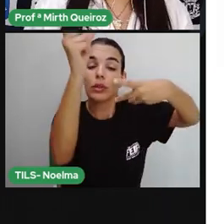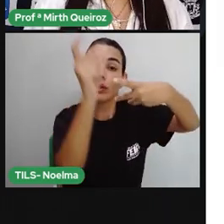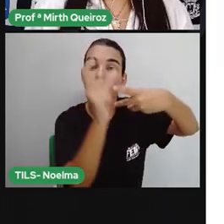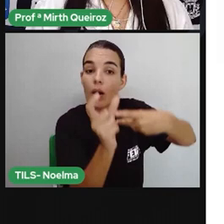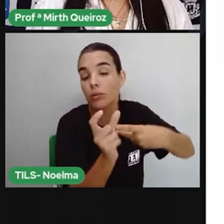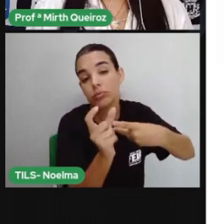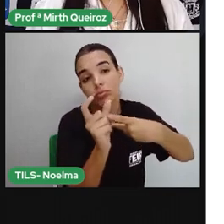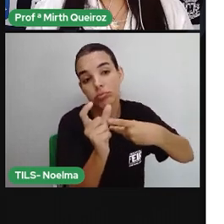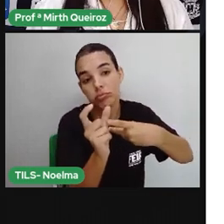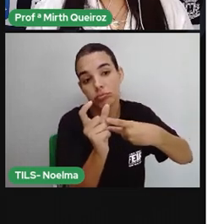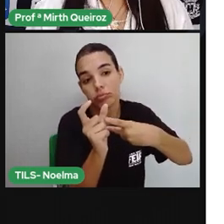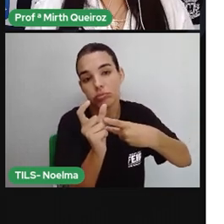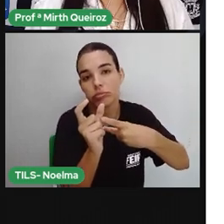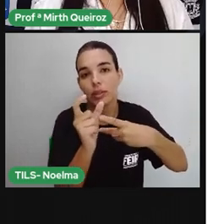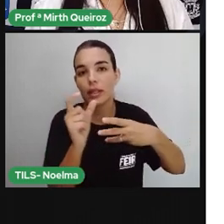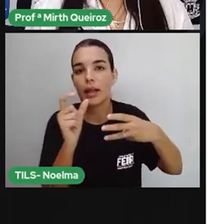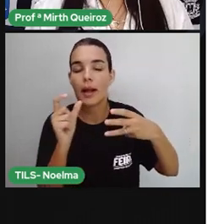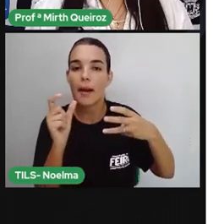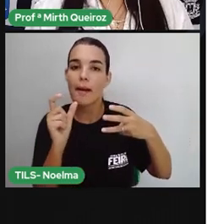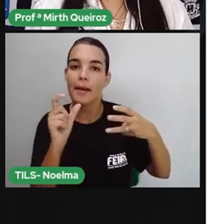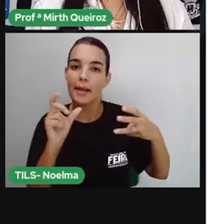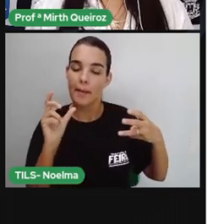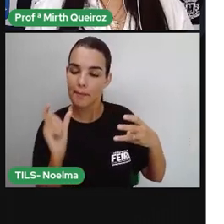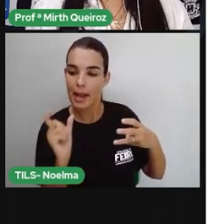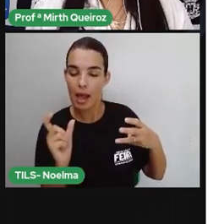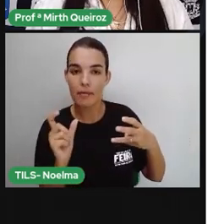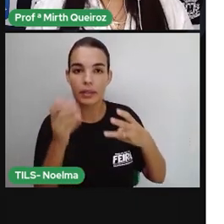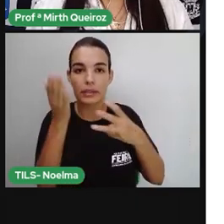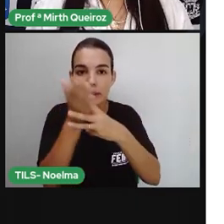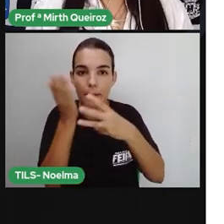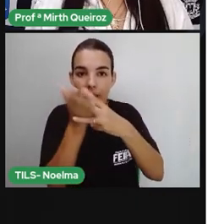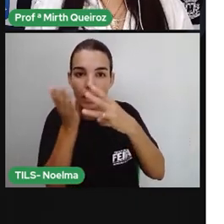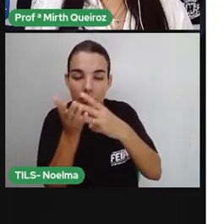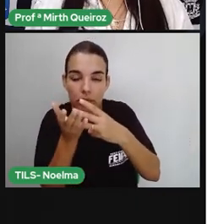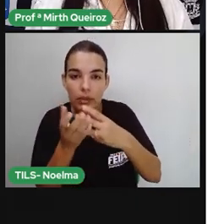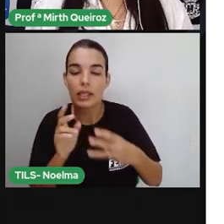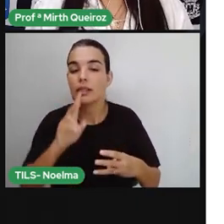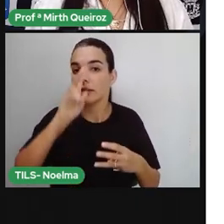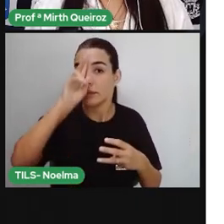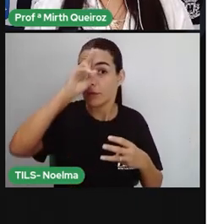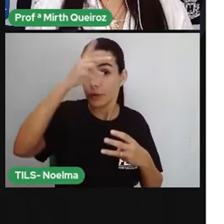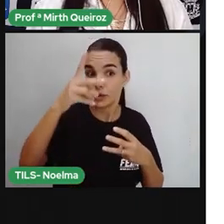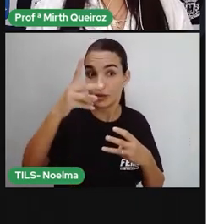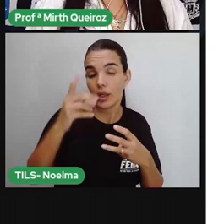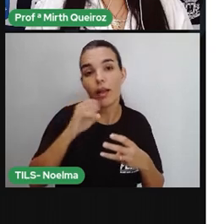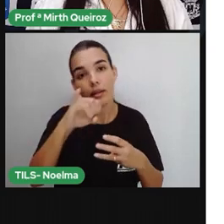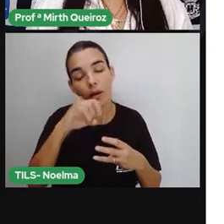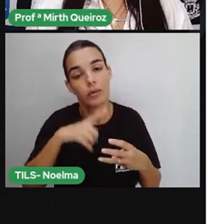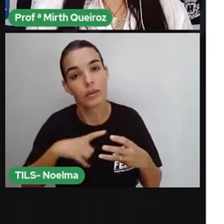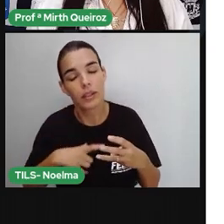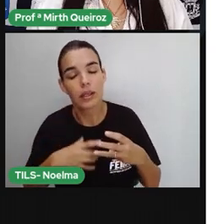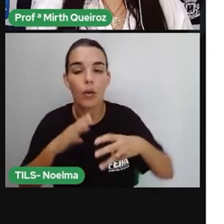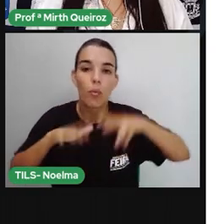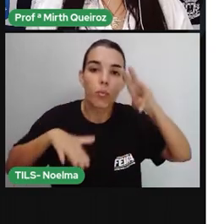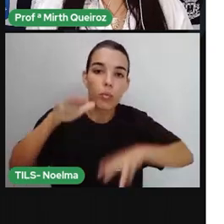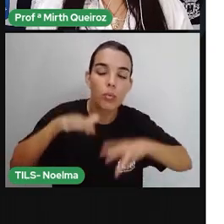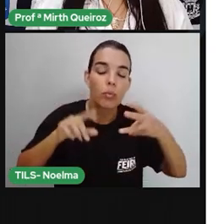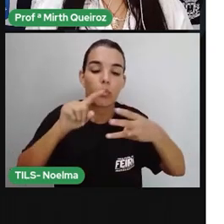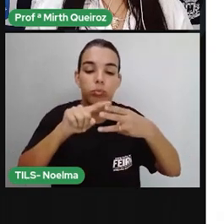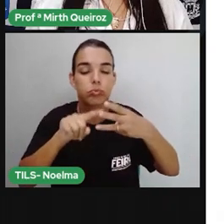antepenúltima posição e de acordo com essas posições elas vão ser classificadas.